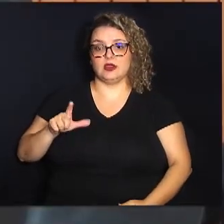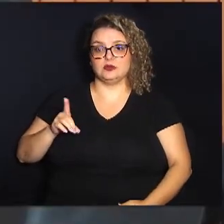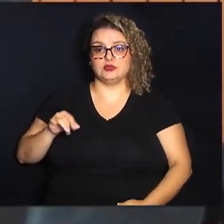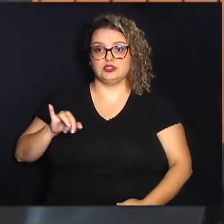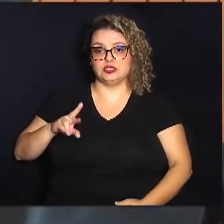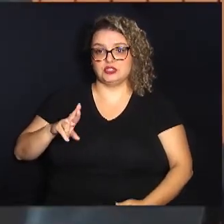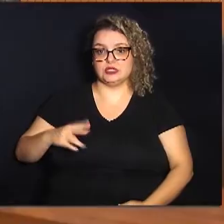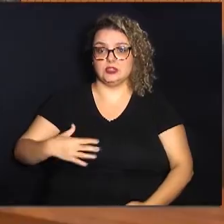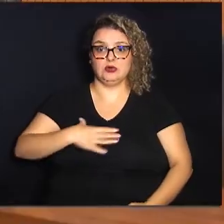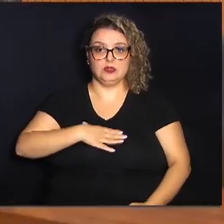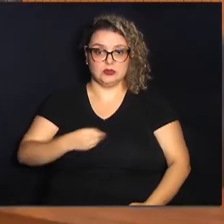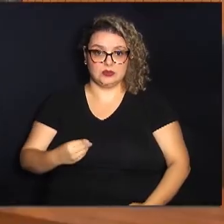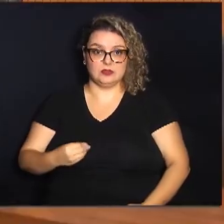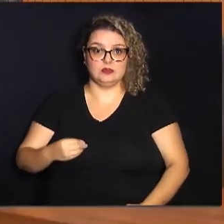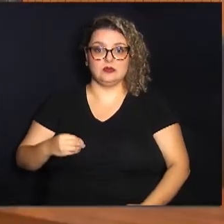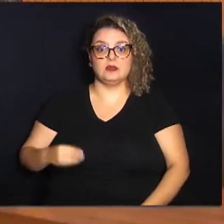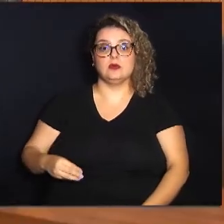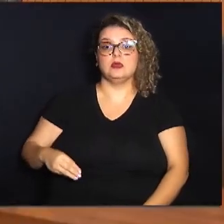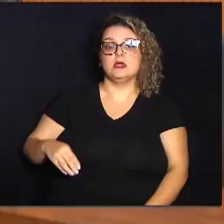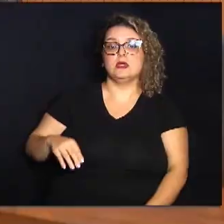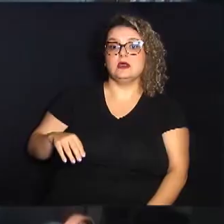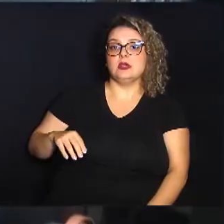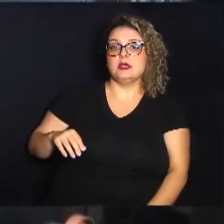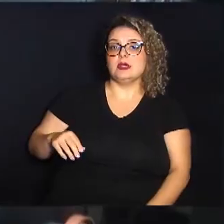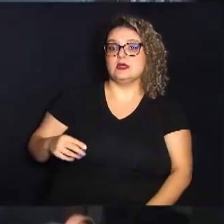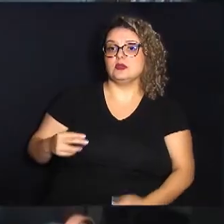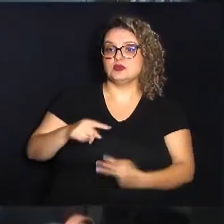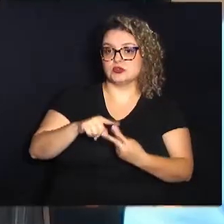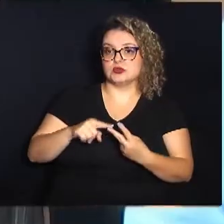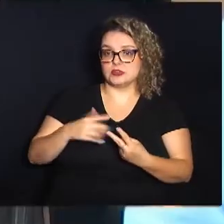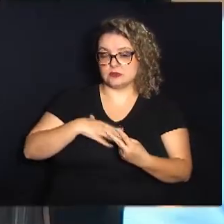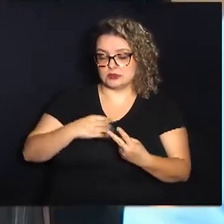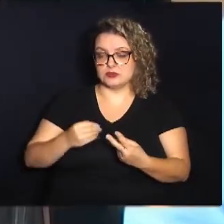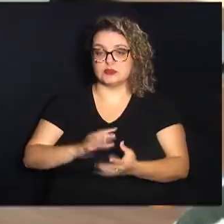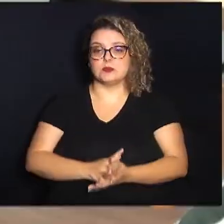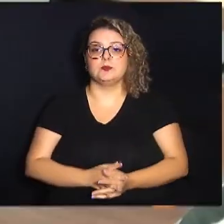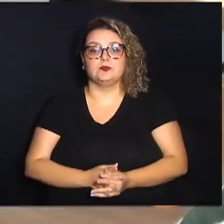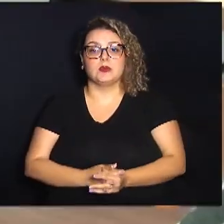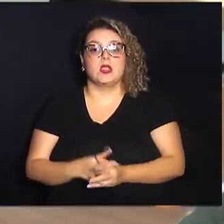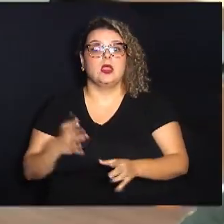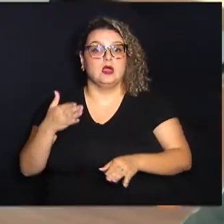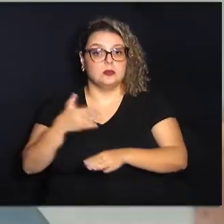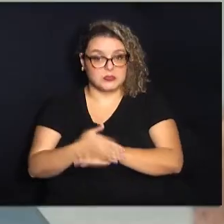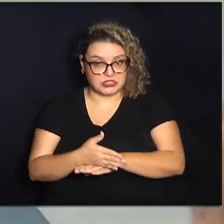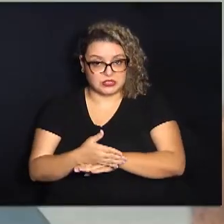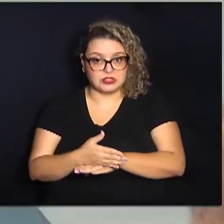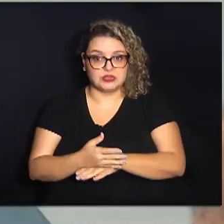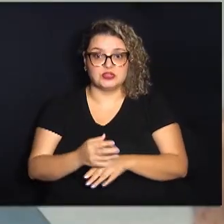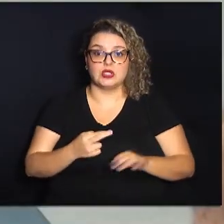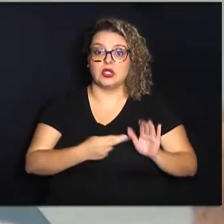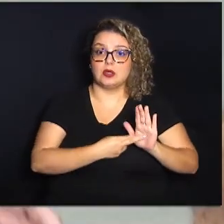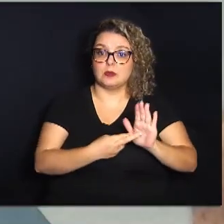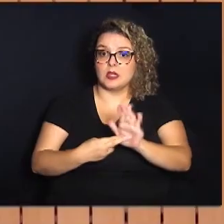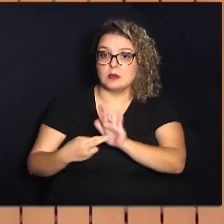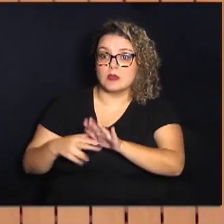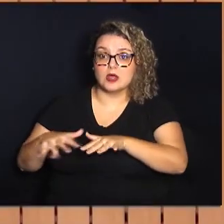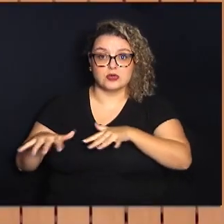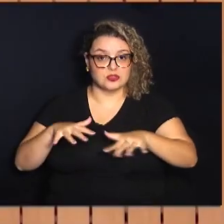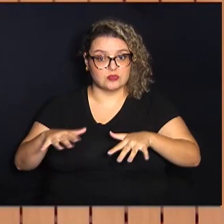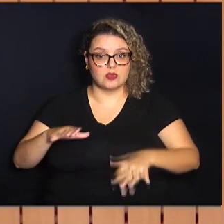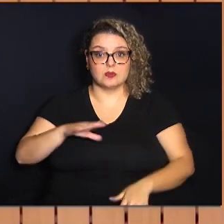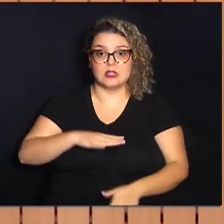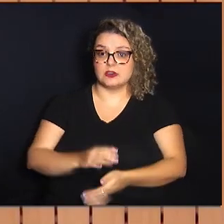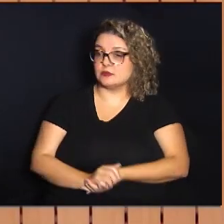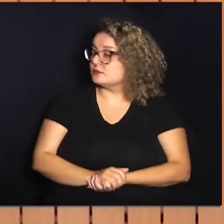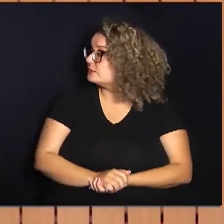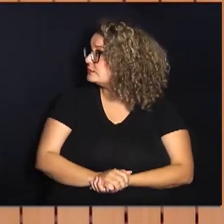Janaína Bianco Piantone e Marcelo Bianco Piantone, além da participação de vários representantes de movimentos da cidade. Queremos